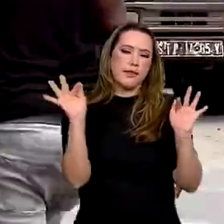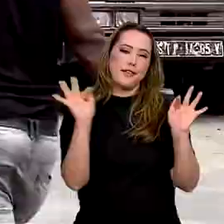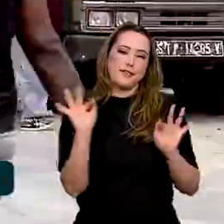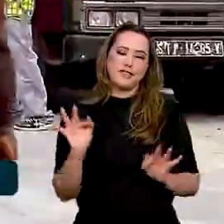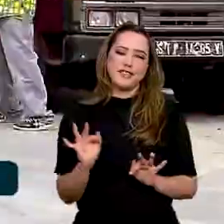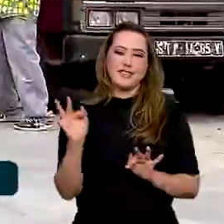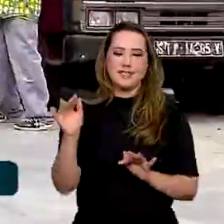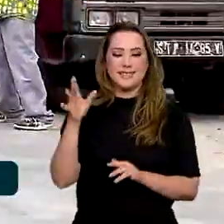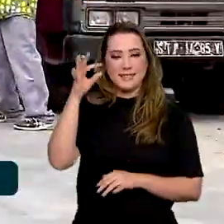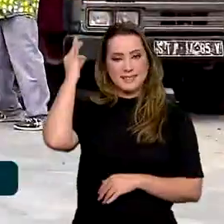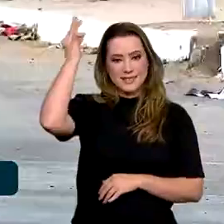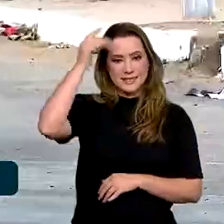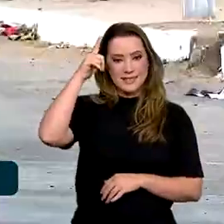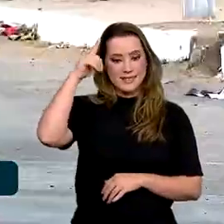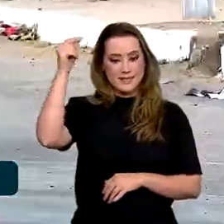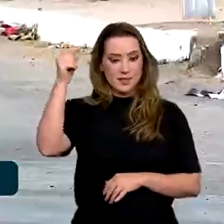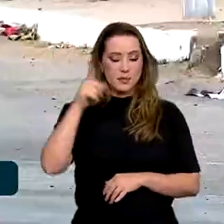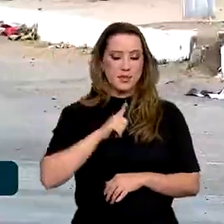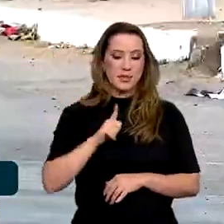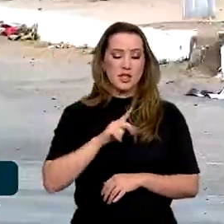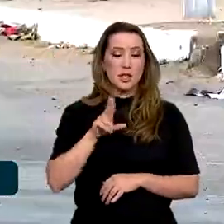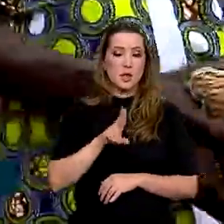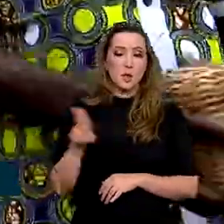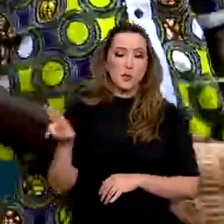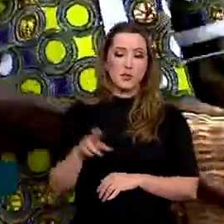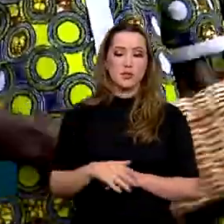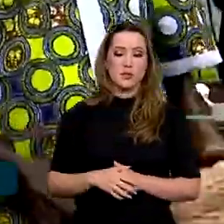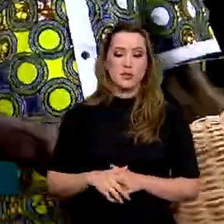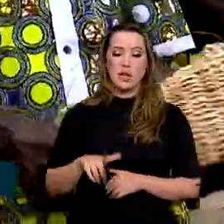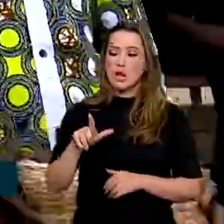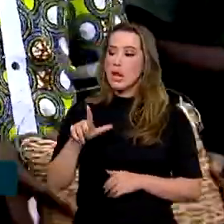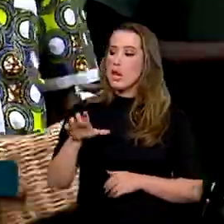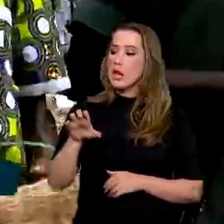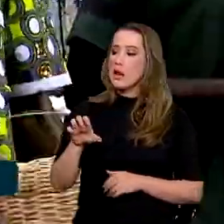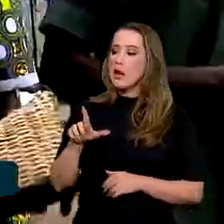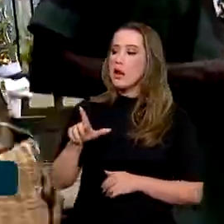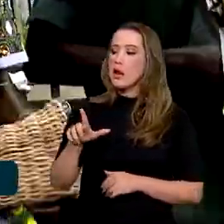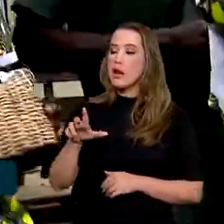-tomenses é tão marcante que tem até nome, Leve-Leve.